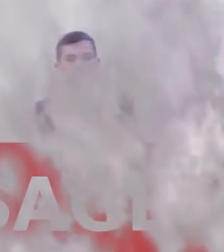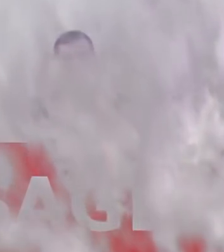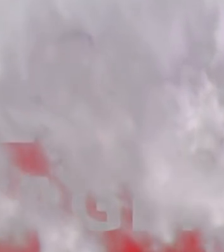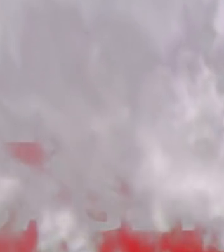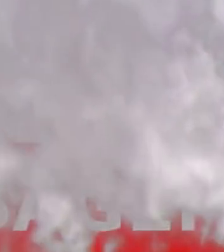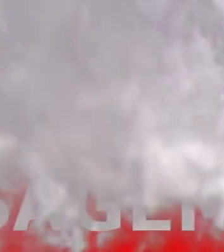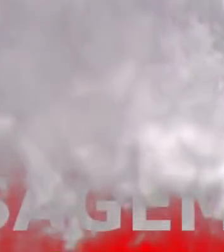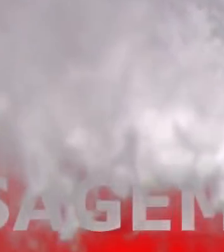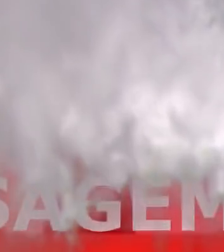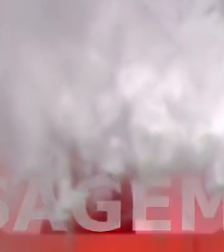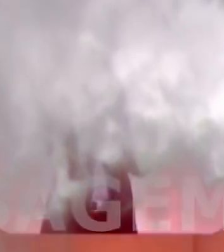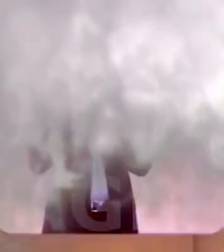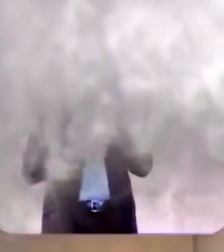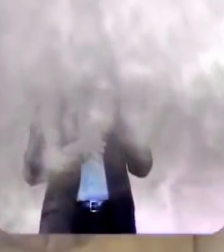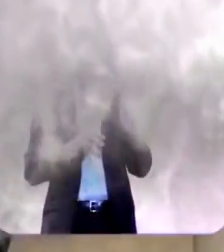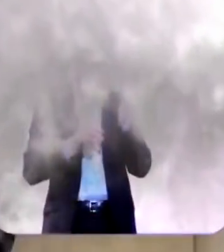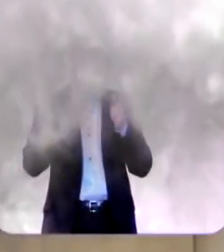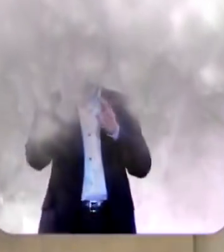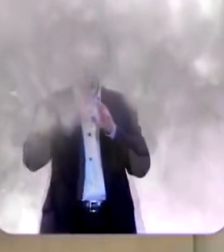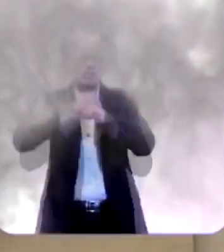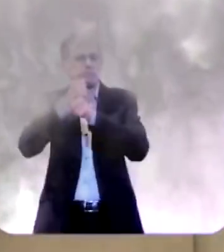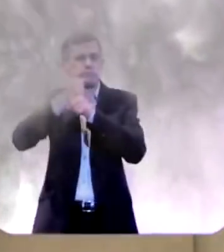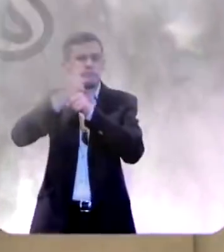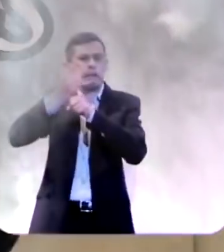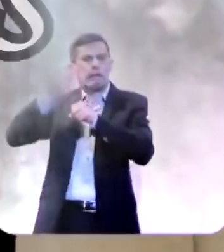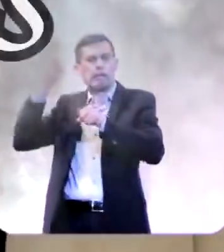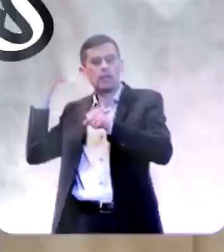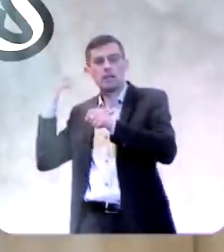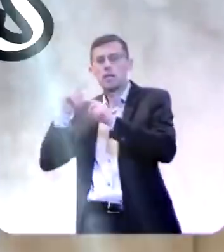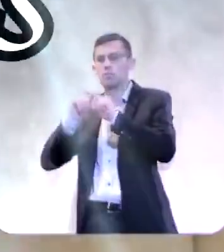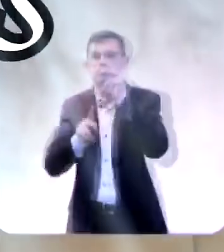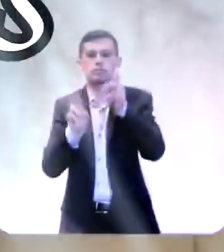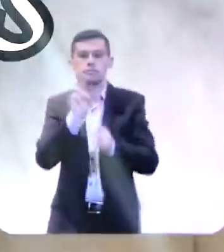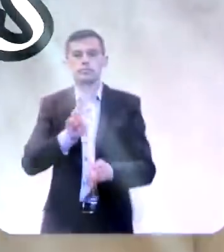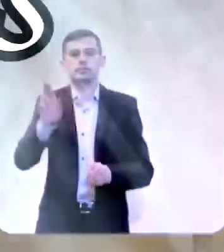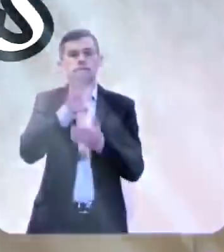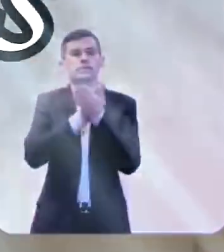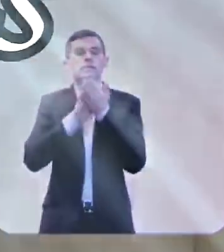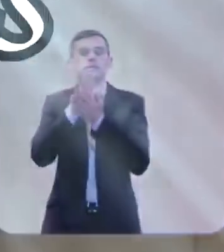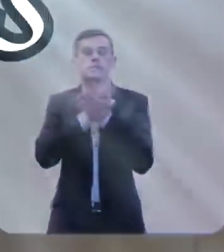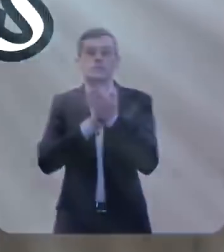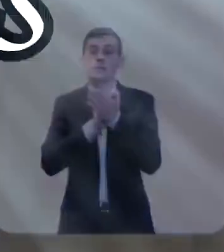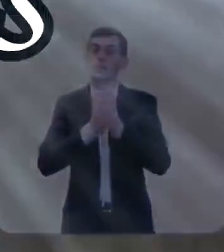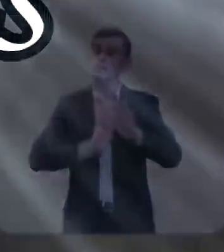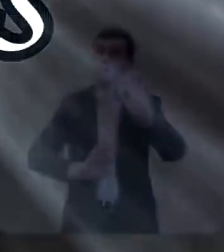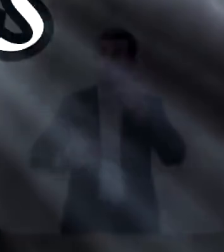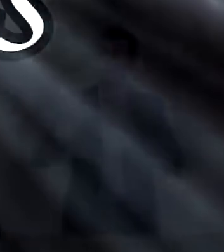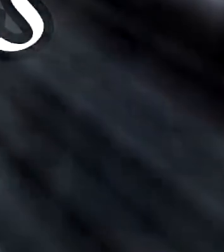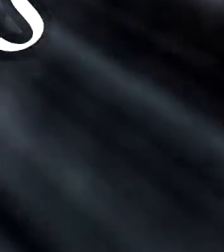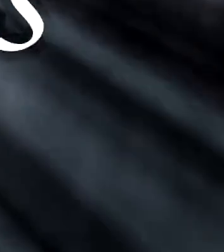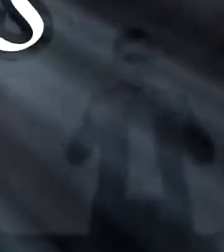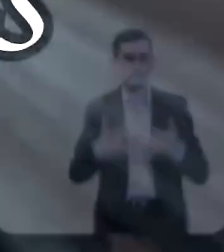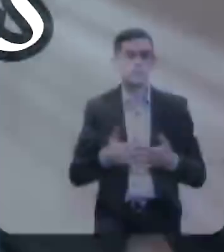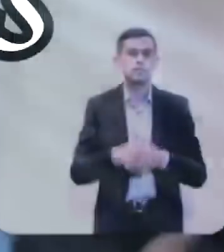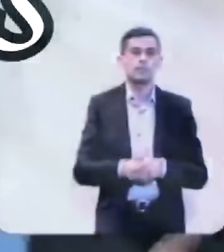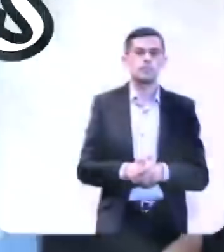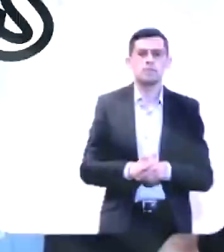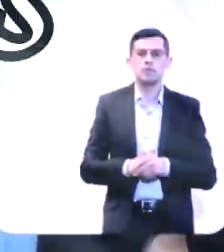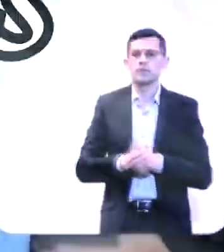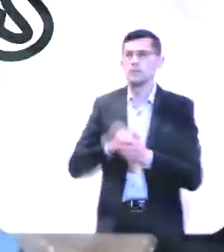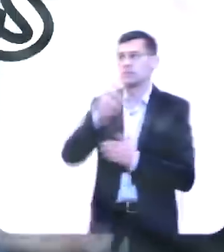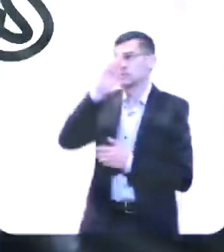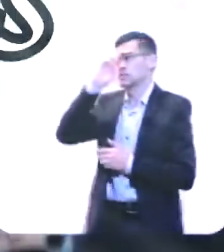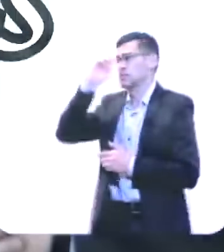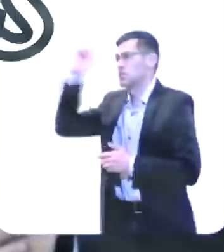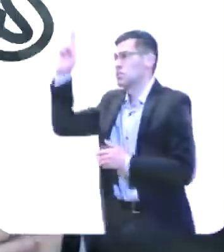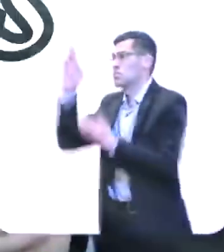E se a gente olhar na história, estava há muito mais tempo, mas eles não usavam. E às vezes assim acontece conosco. Senhor,